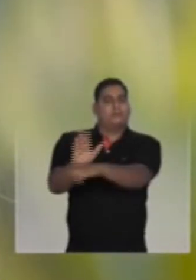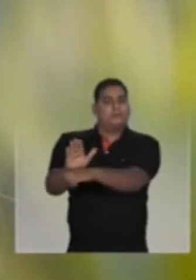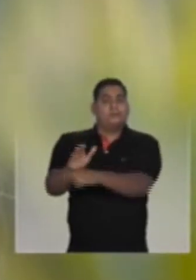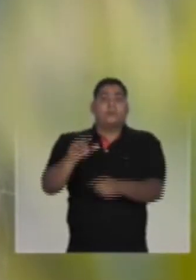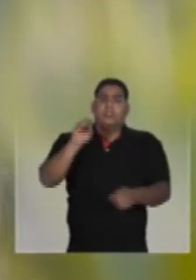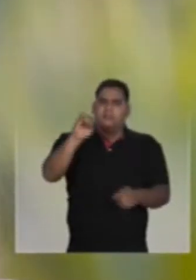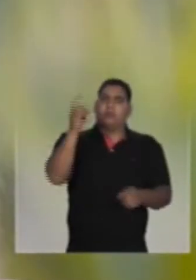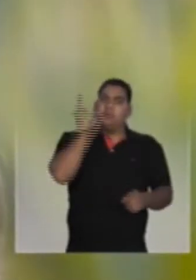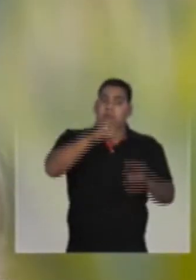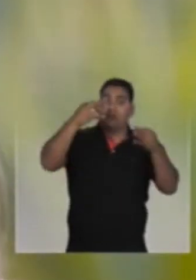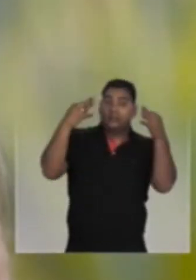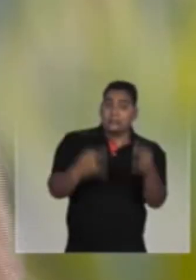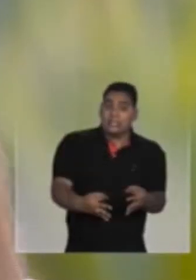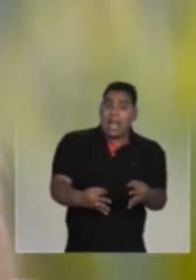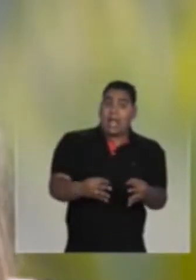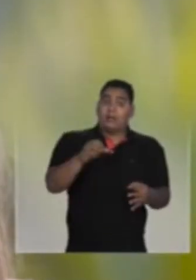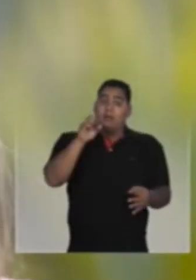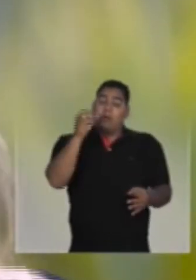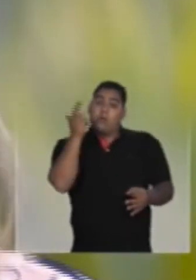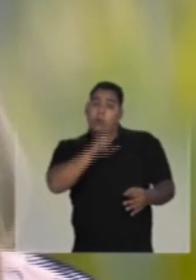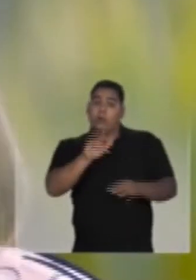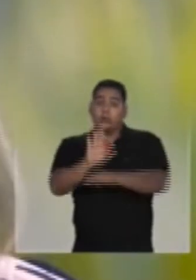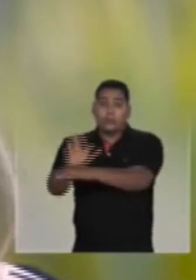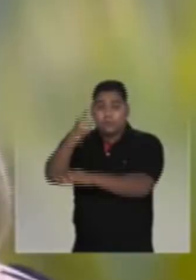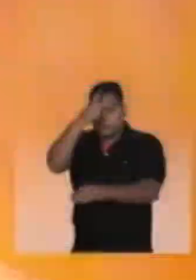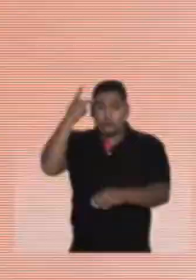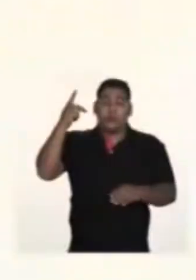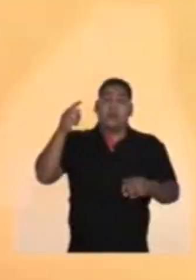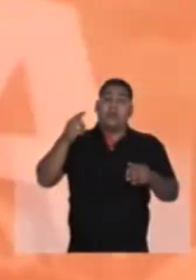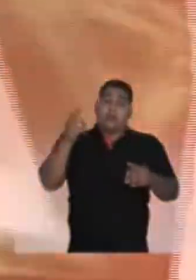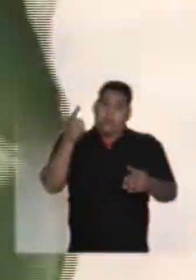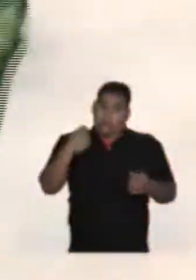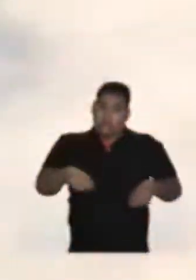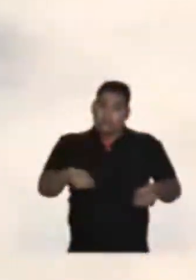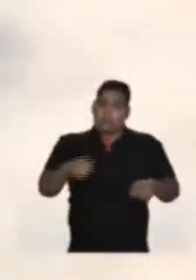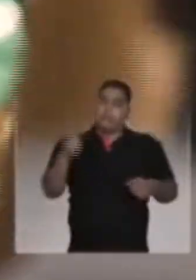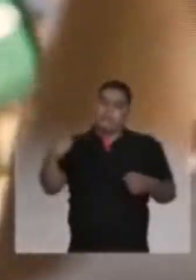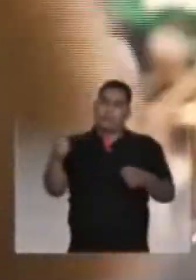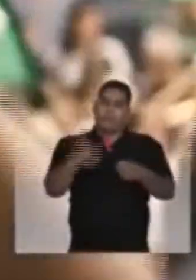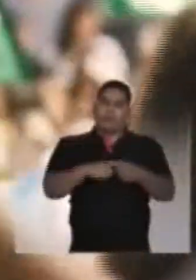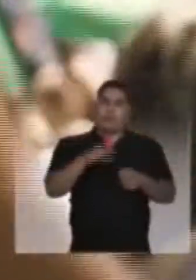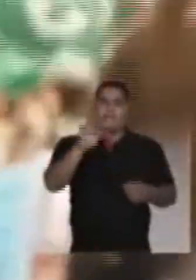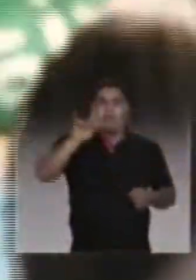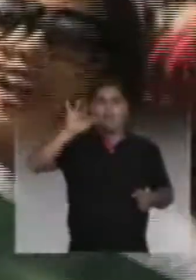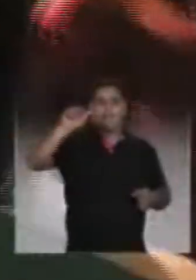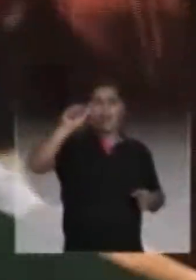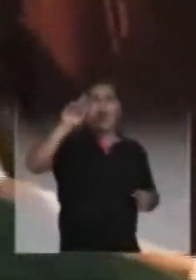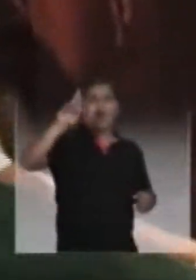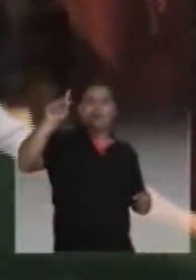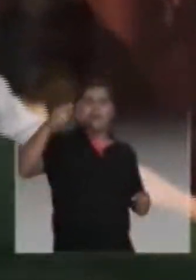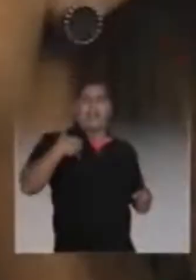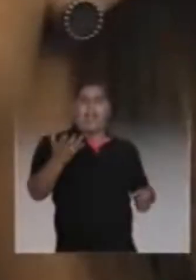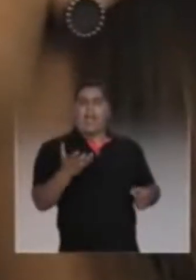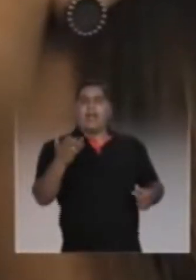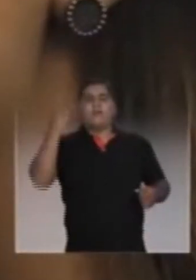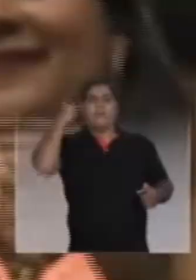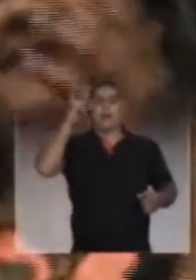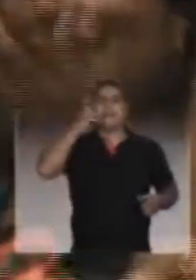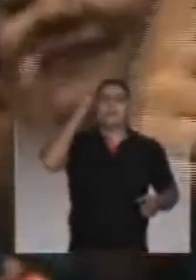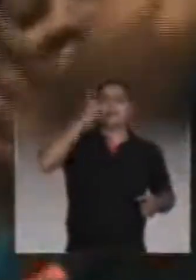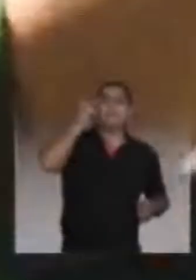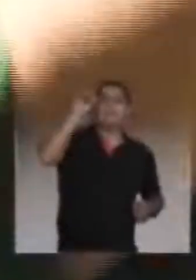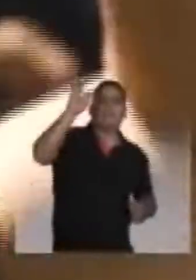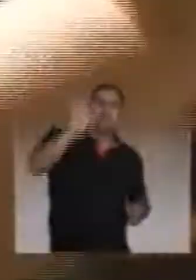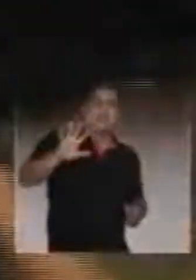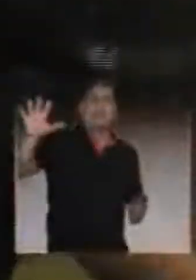O que deu certo, o que foi feito para ajudar quem mais precisa, tem que voltar. Flávia Arruda, ela que eu quero, pra ser